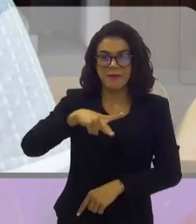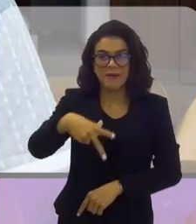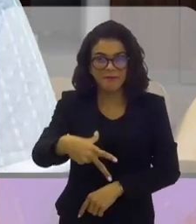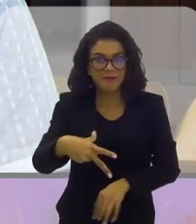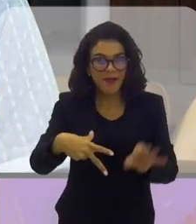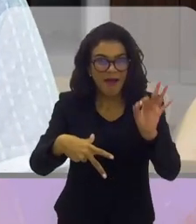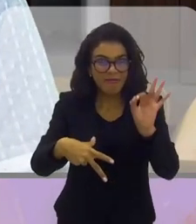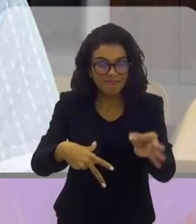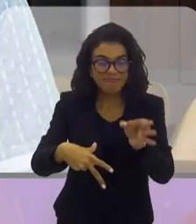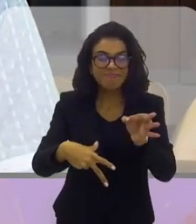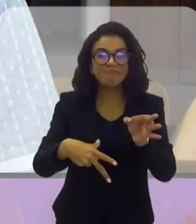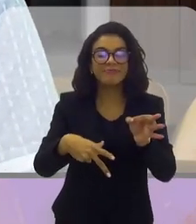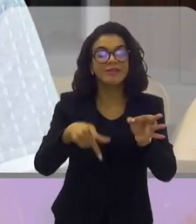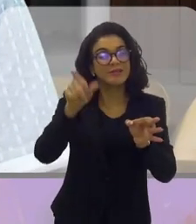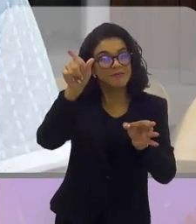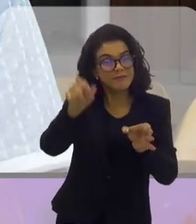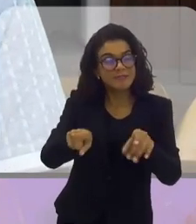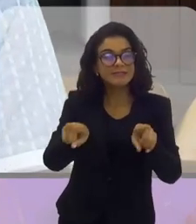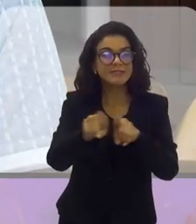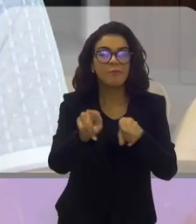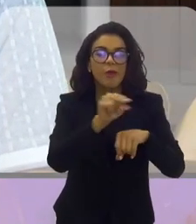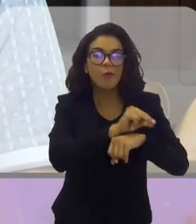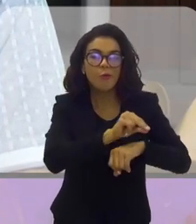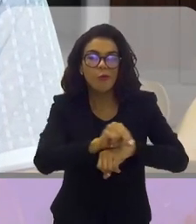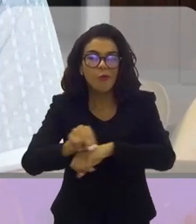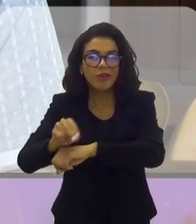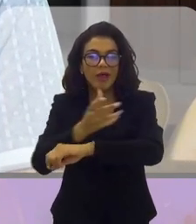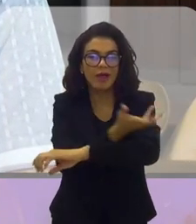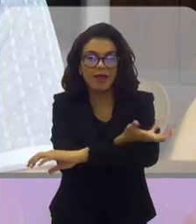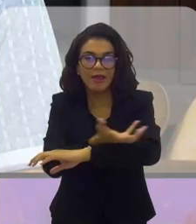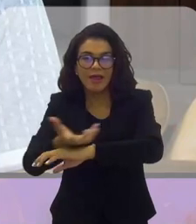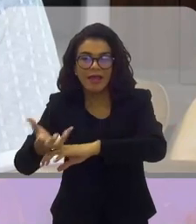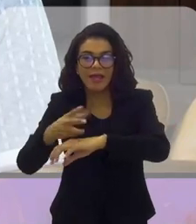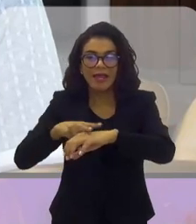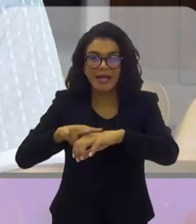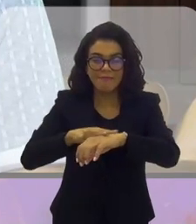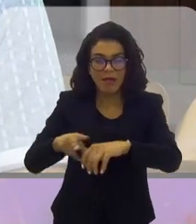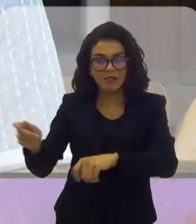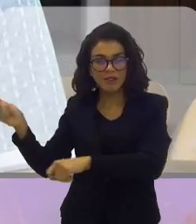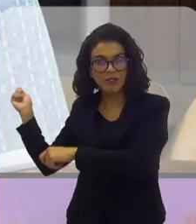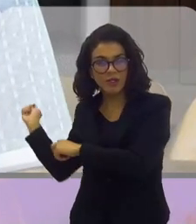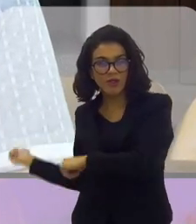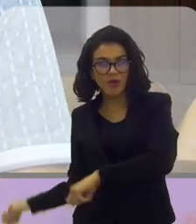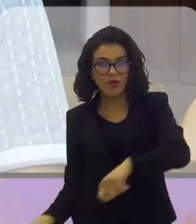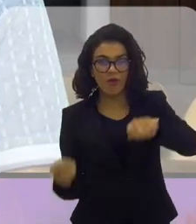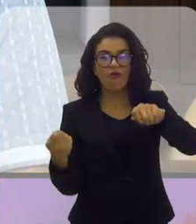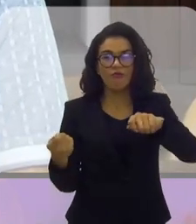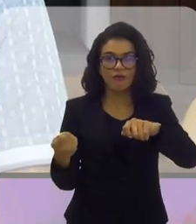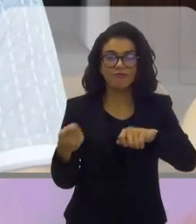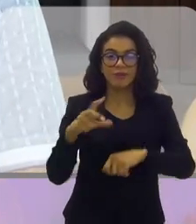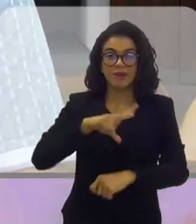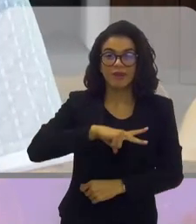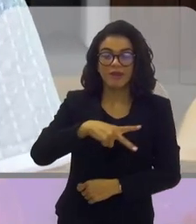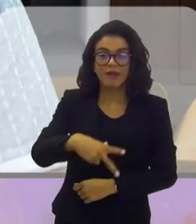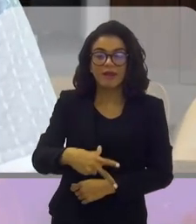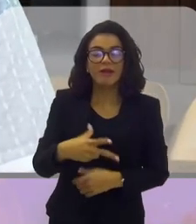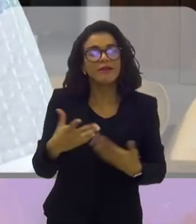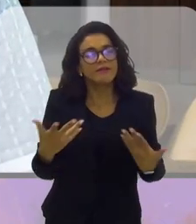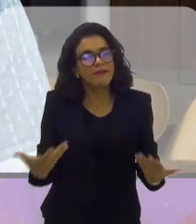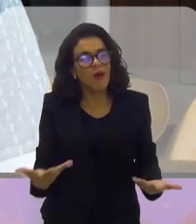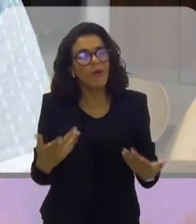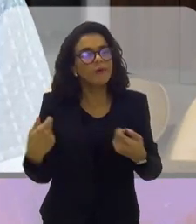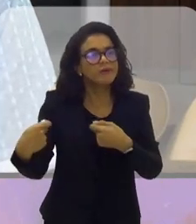em Portugal, e você cuida de gramados hoje, de golfe, aí em Portugal,